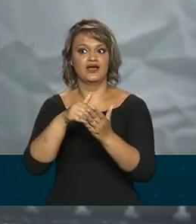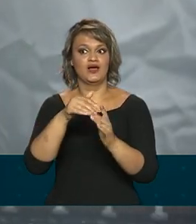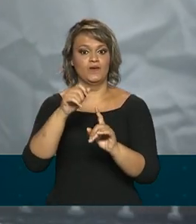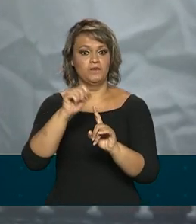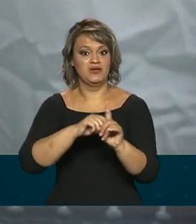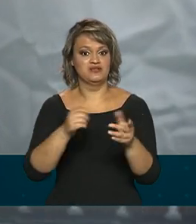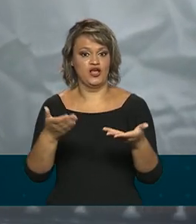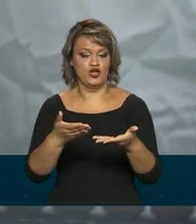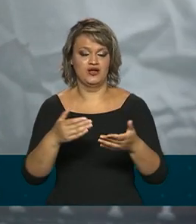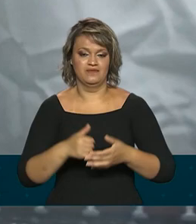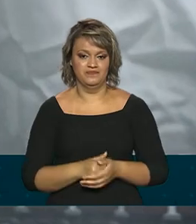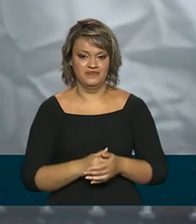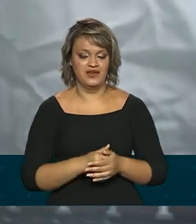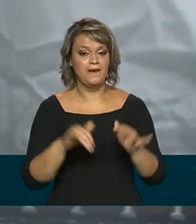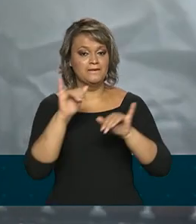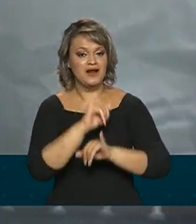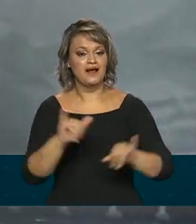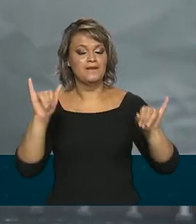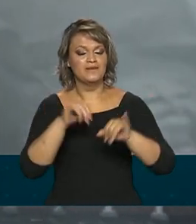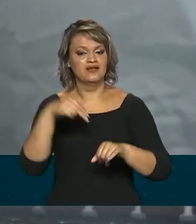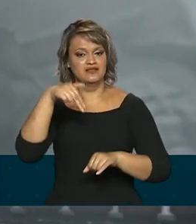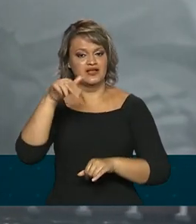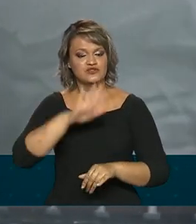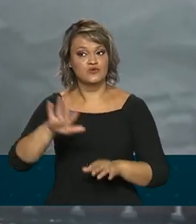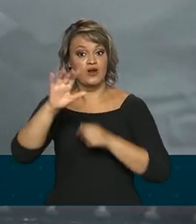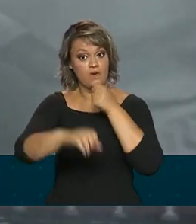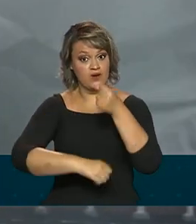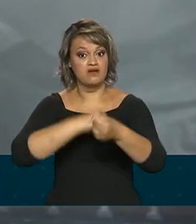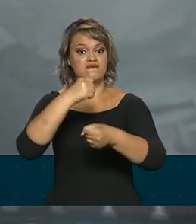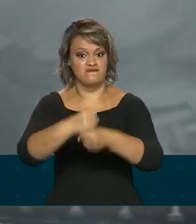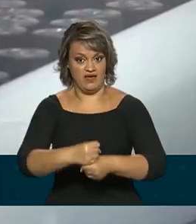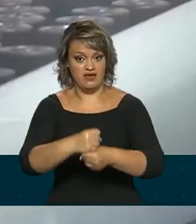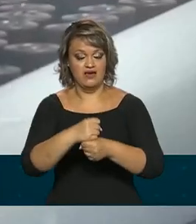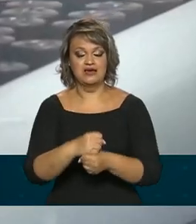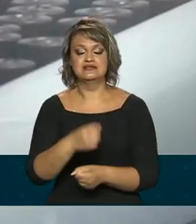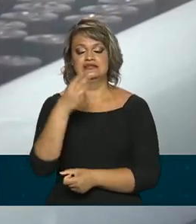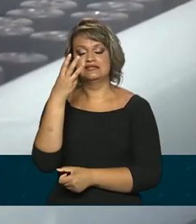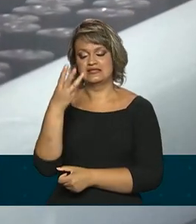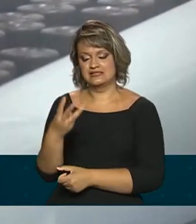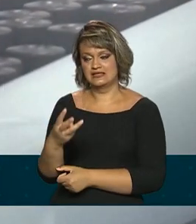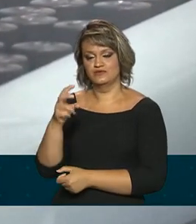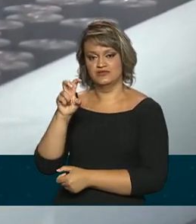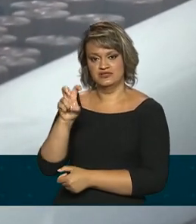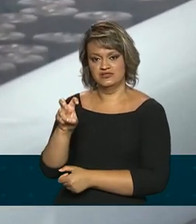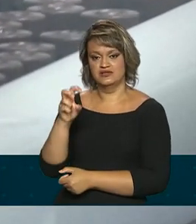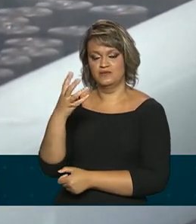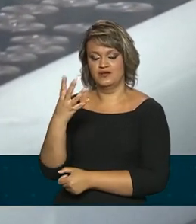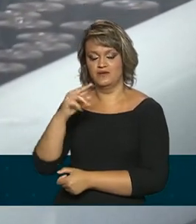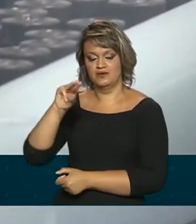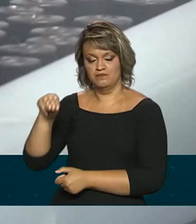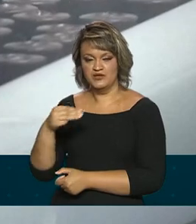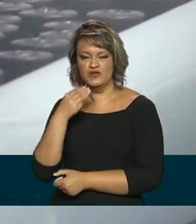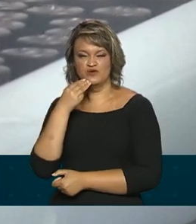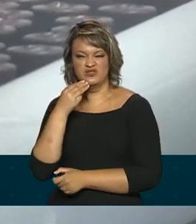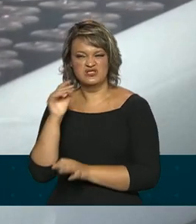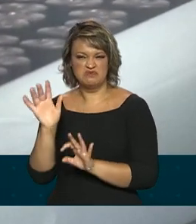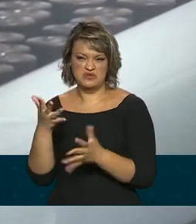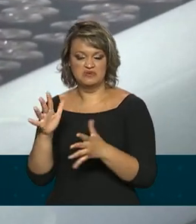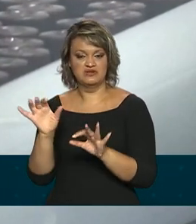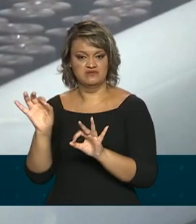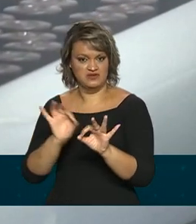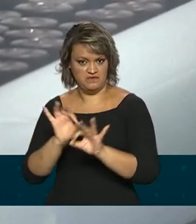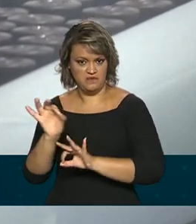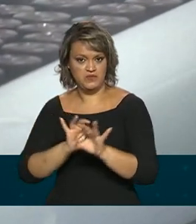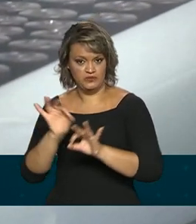Para a Campanha Nacional de Imunização do ano que vem, dos 354 milhões de doses previstas no